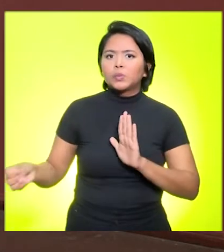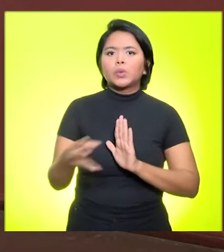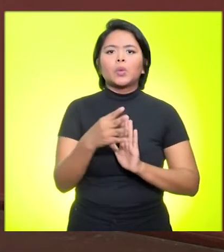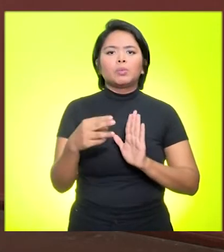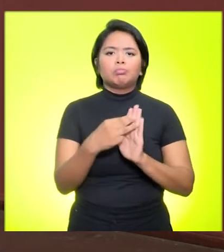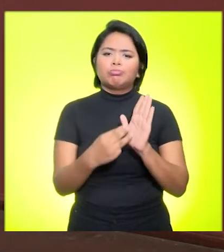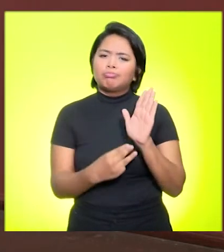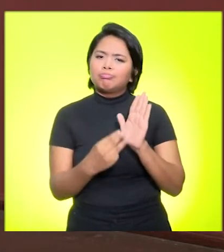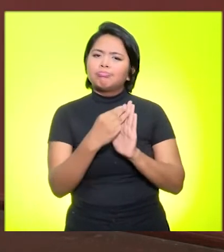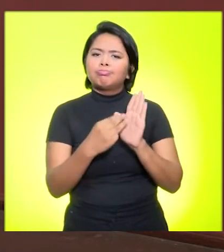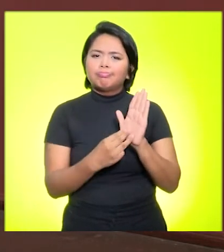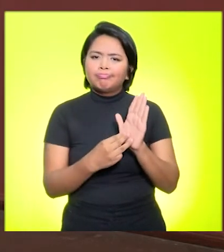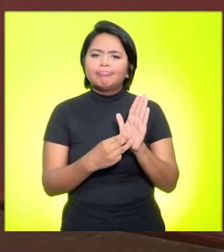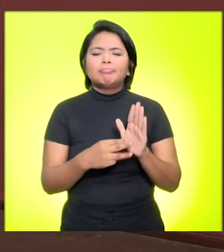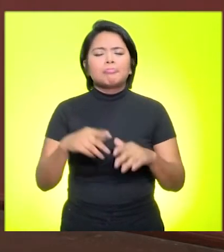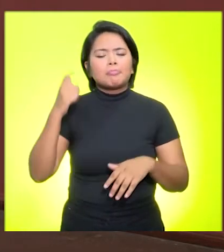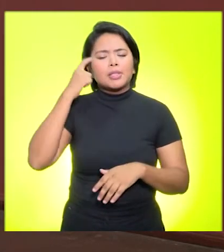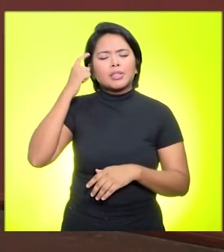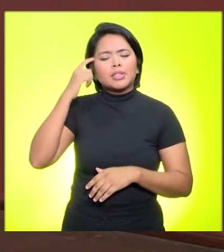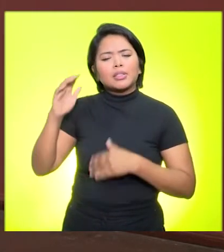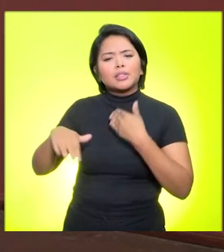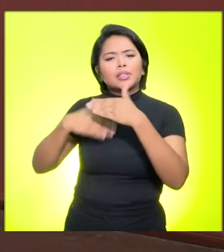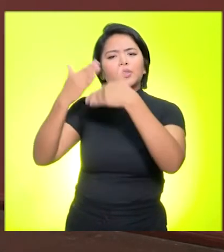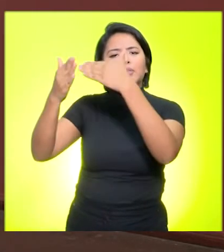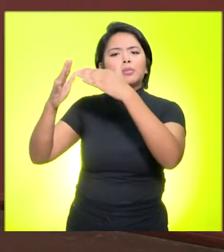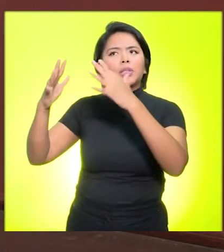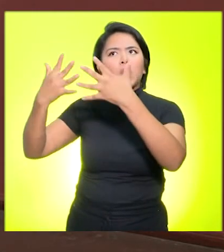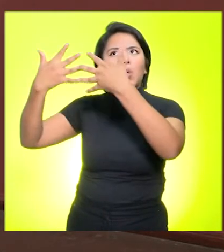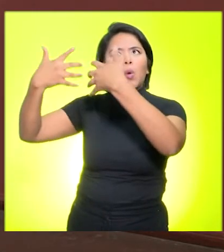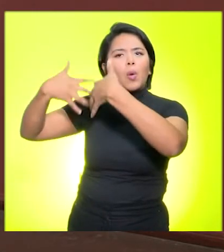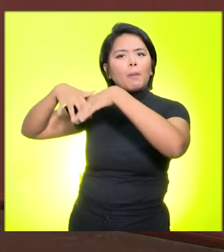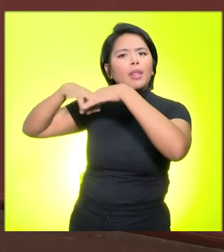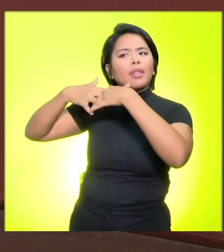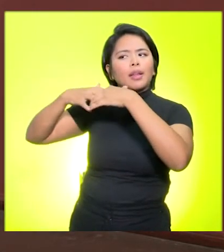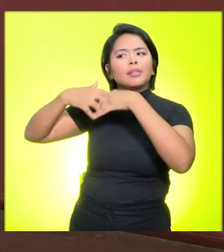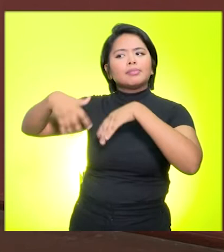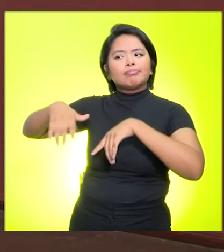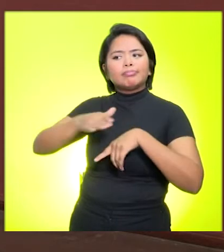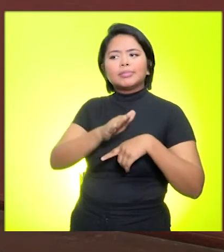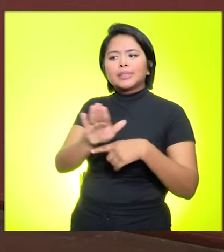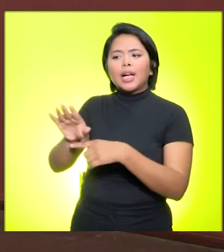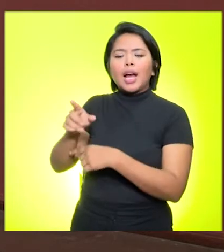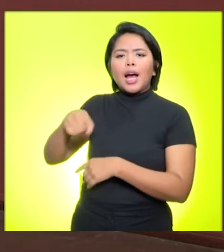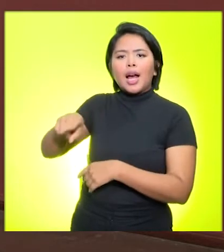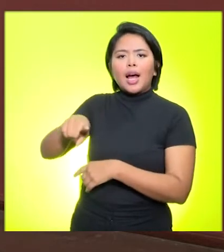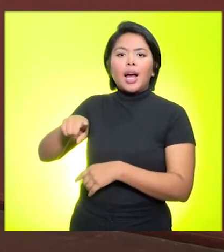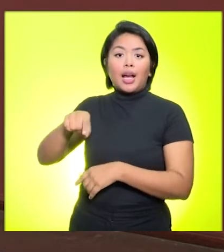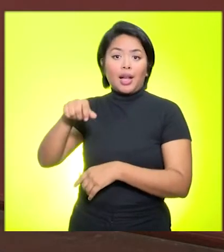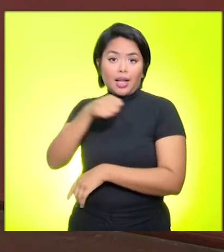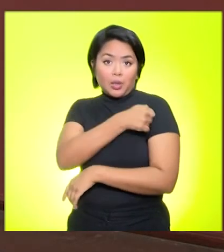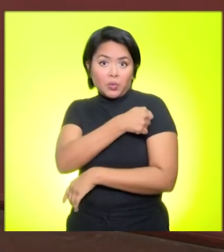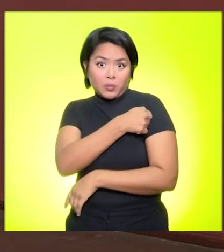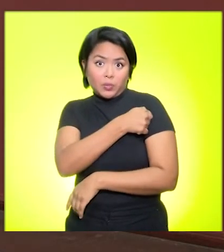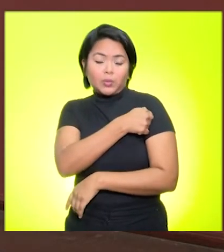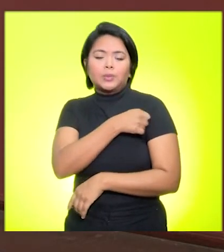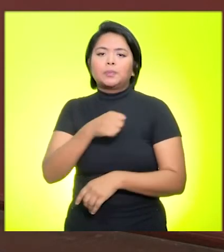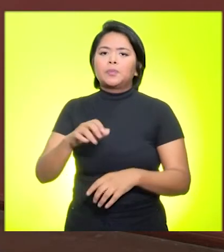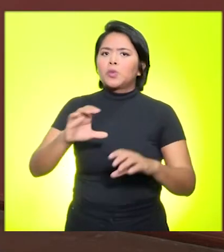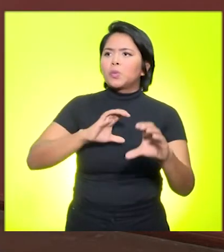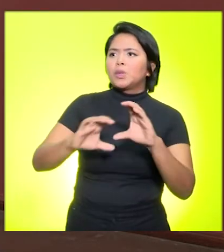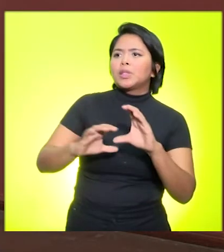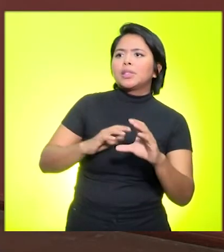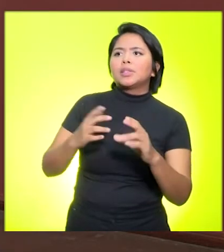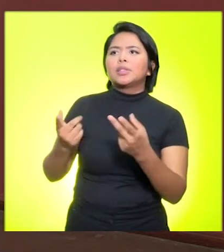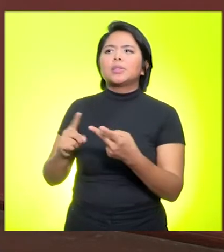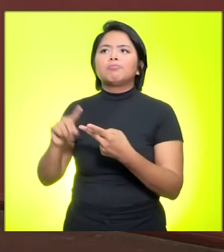pacote, pensando sempre no desenvolvimento de competências dos nossos alunos, competência de comunicação, competência no